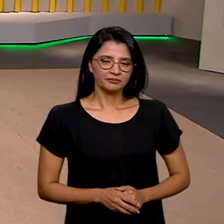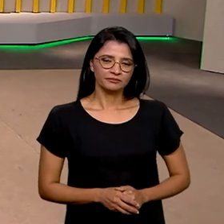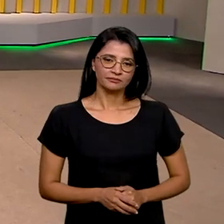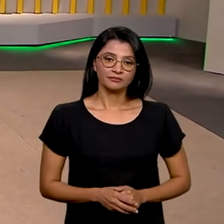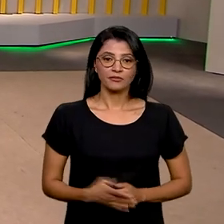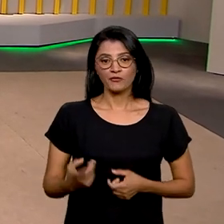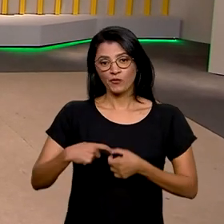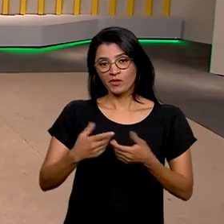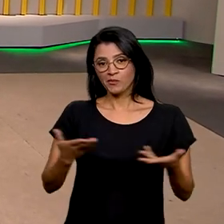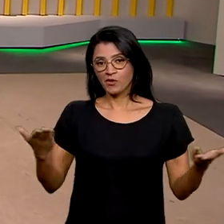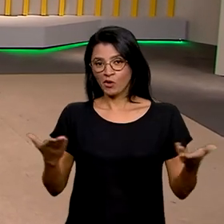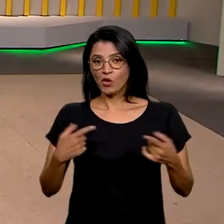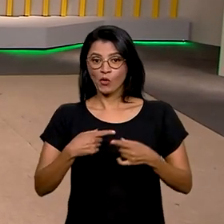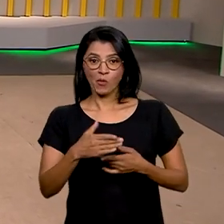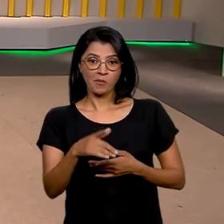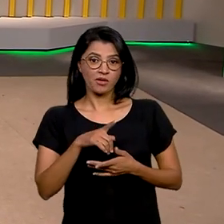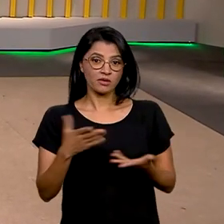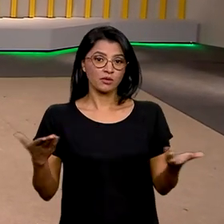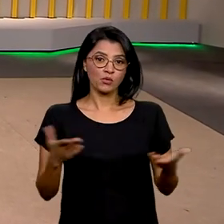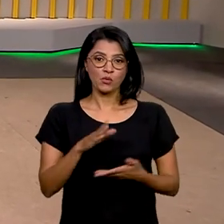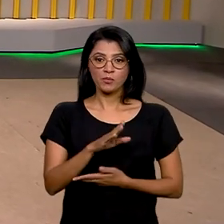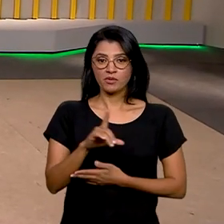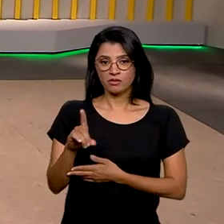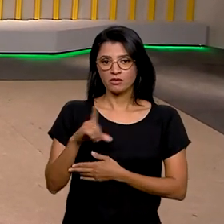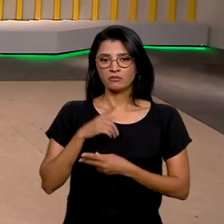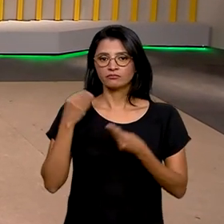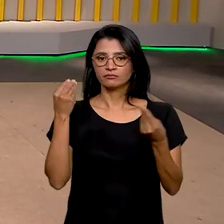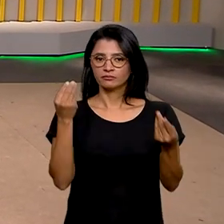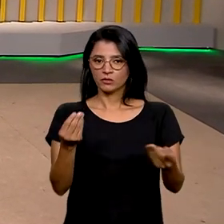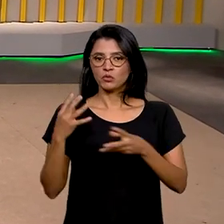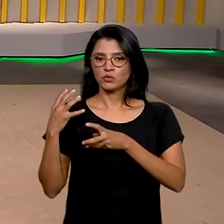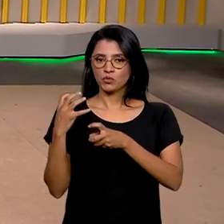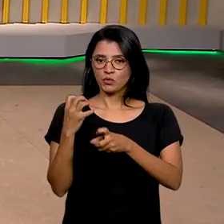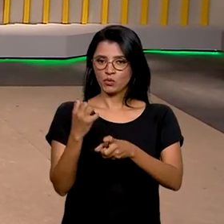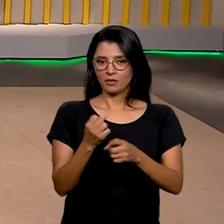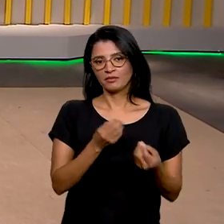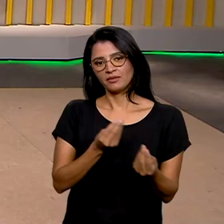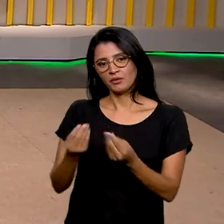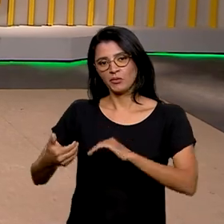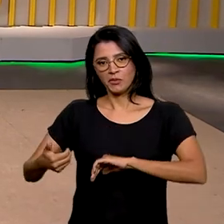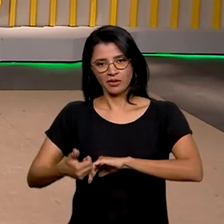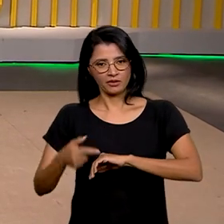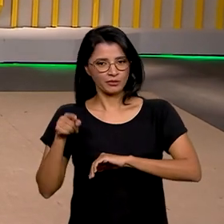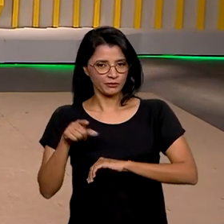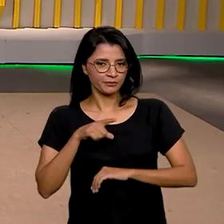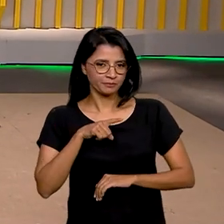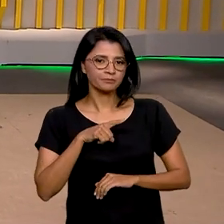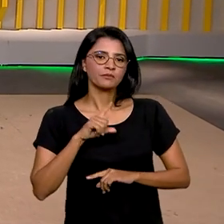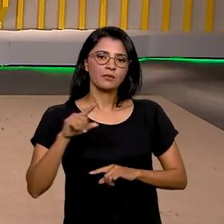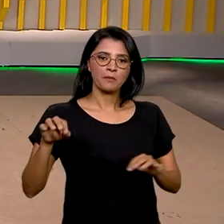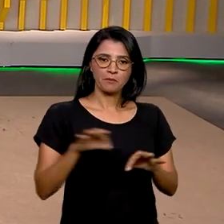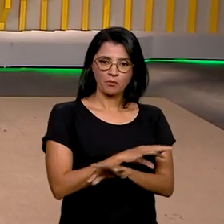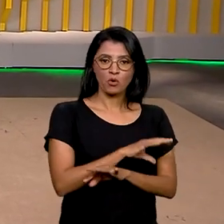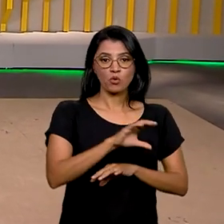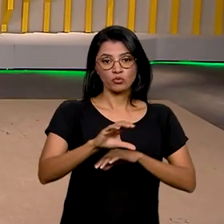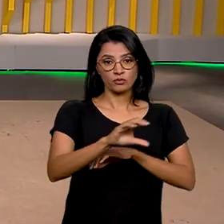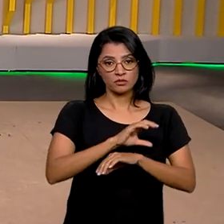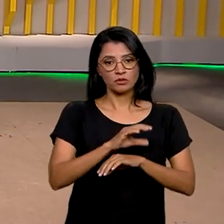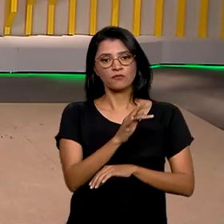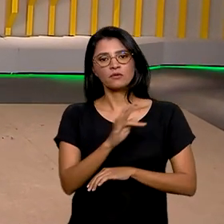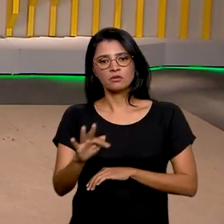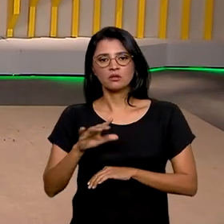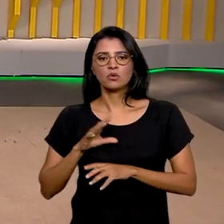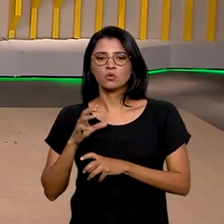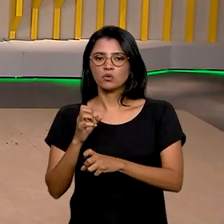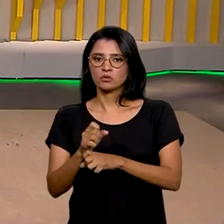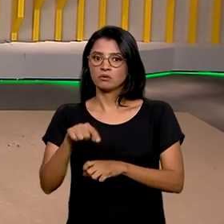Já estamos de volta e a gente abre esse bloco com a entrega do orçamento ao Congresso Nacional. Depois da Constituição Federal, o